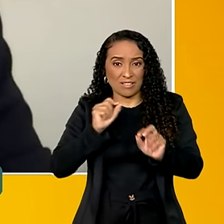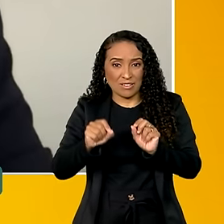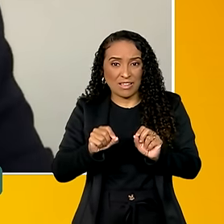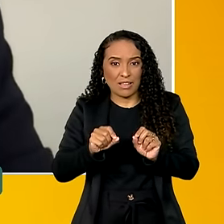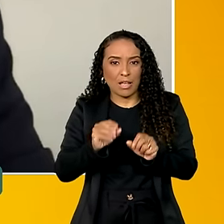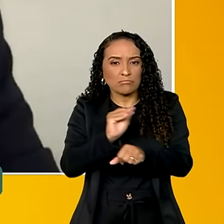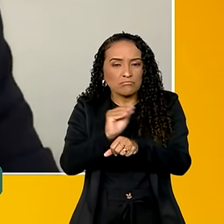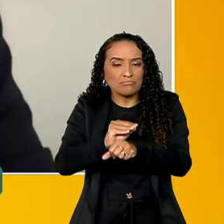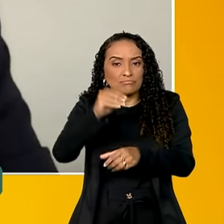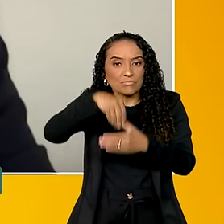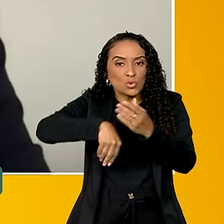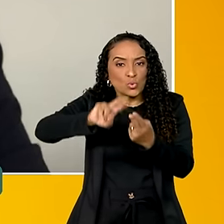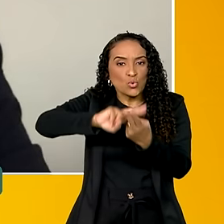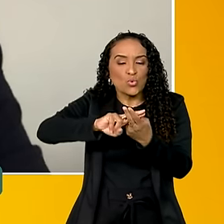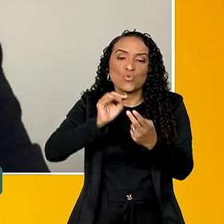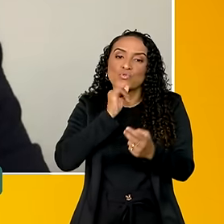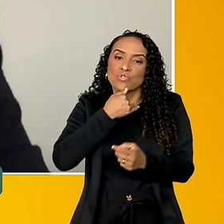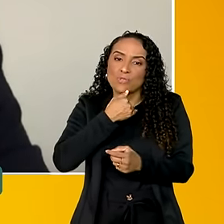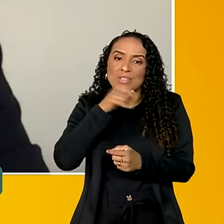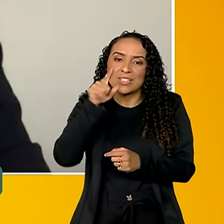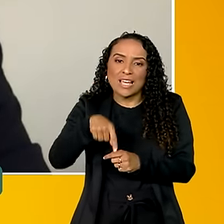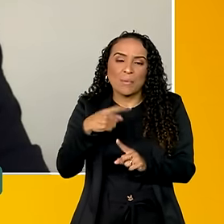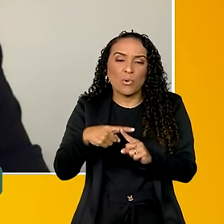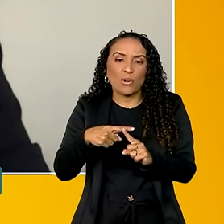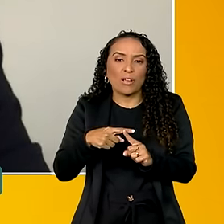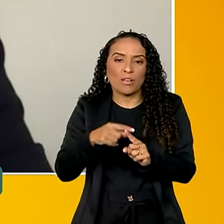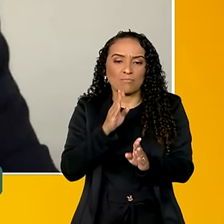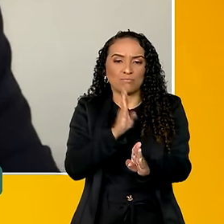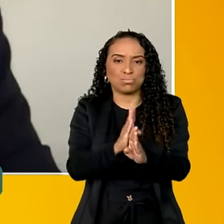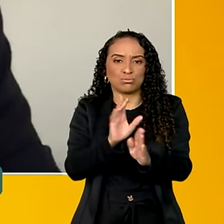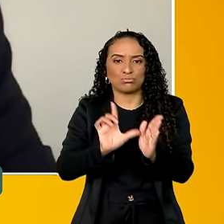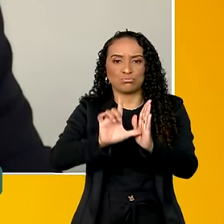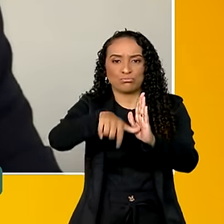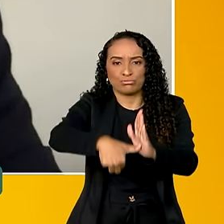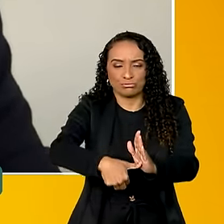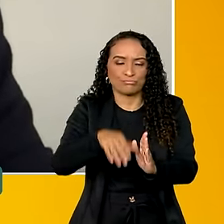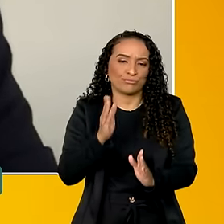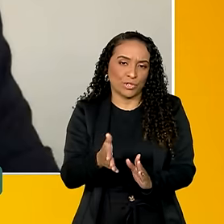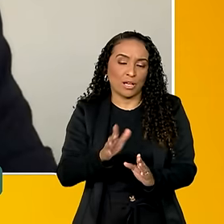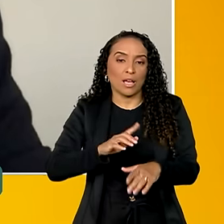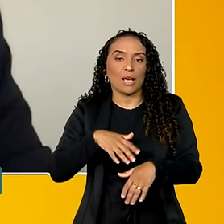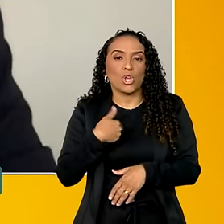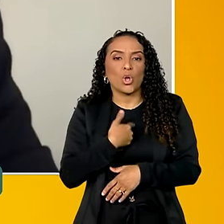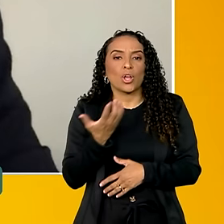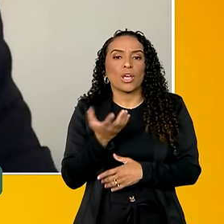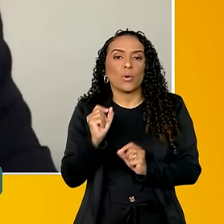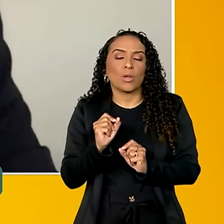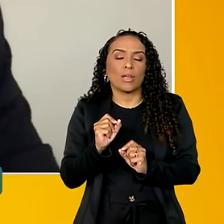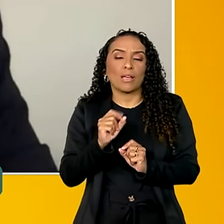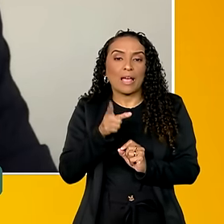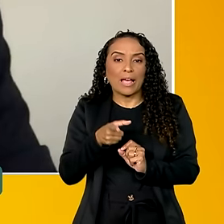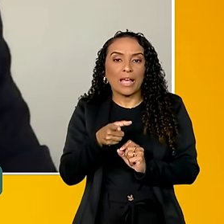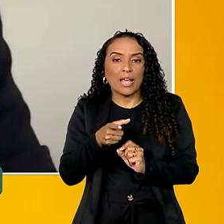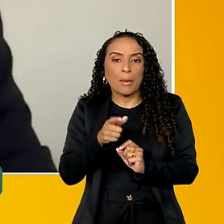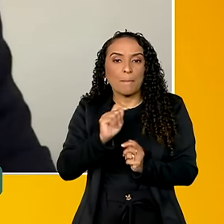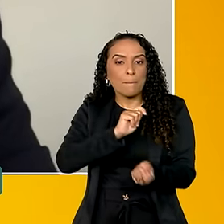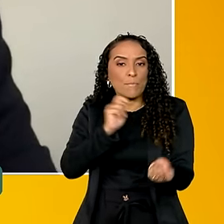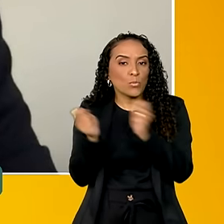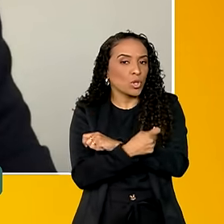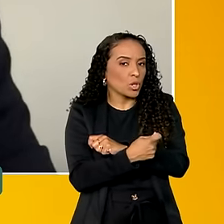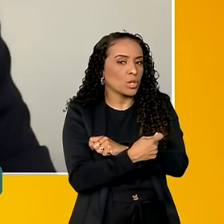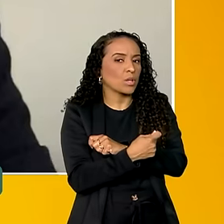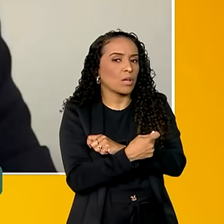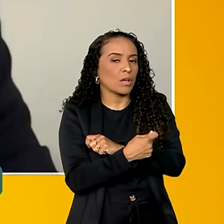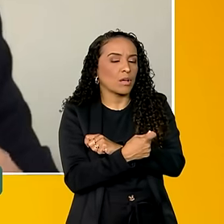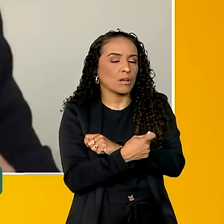tratados no SUS, infelizmente, são feitos com um diagnóstico tardio. E o que a gente quer é justamente inverter essa